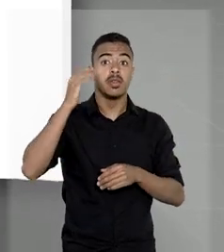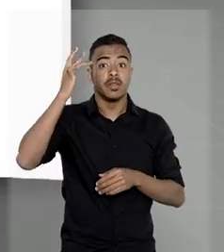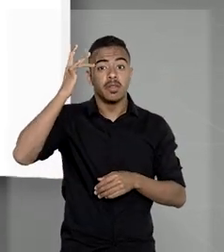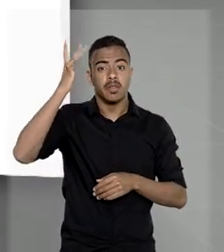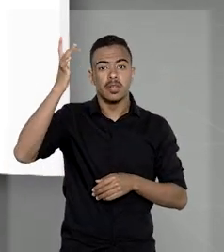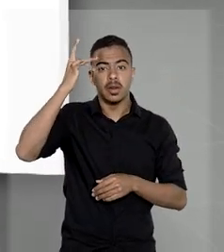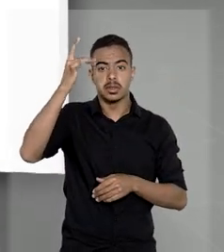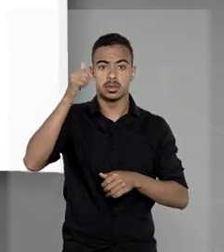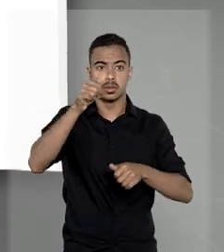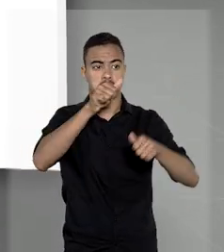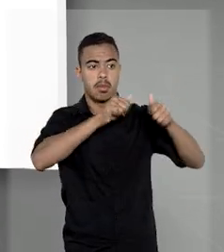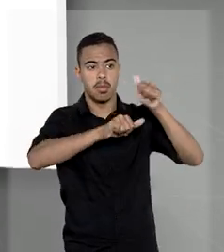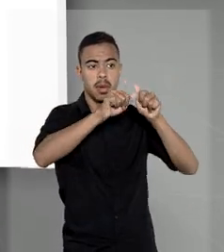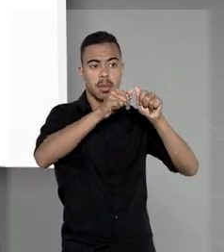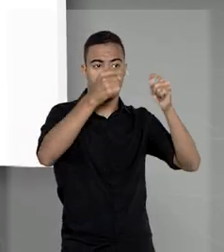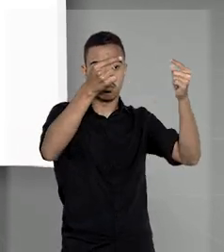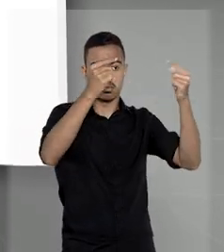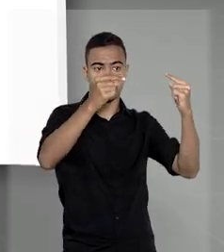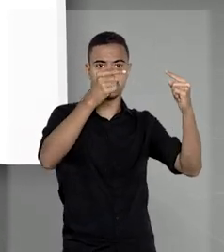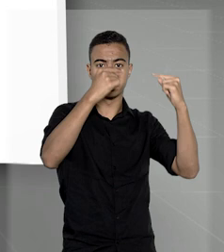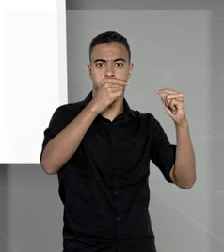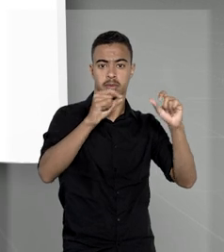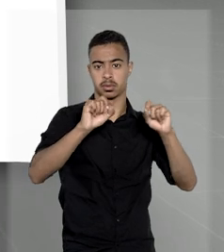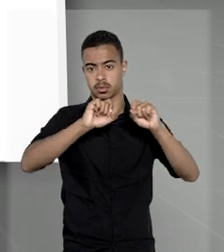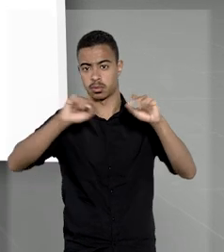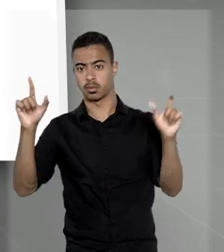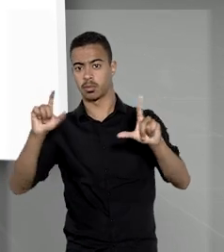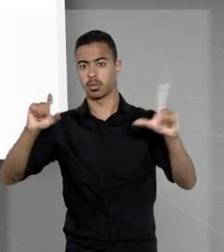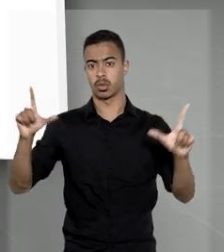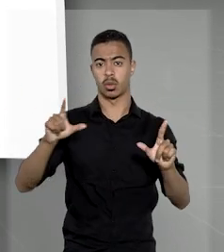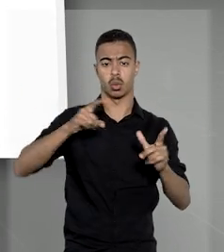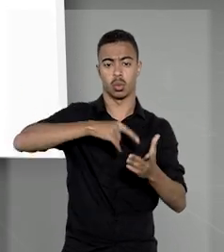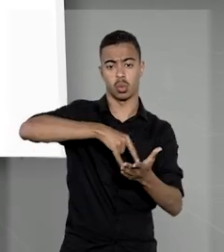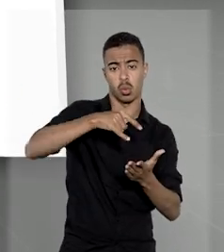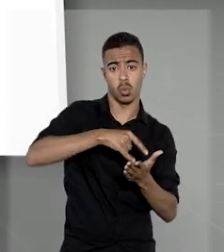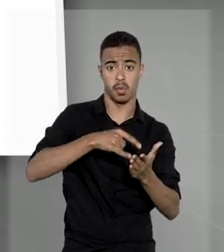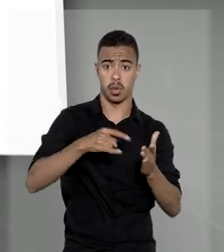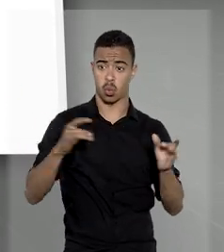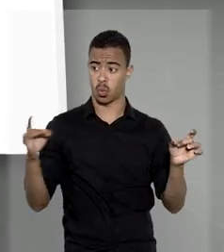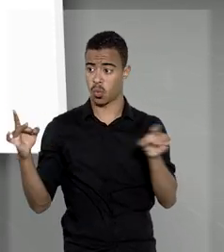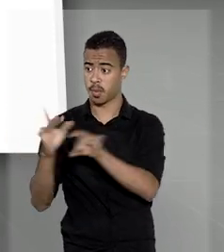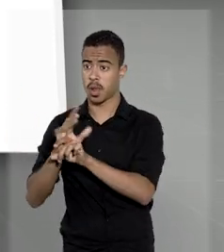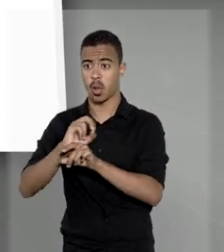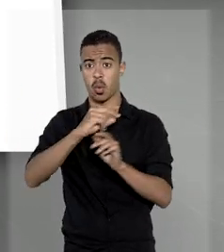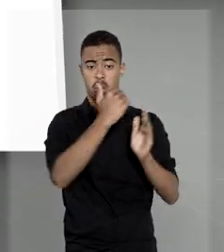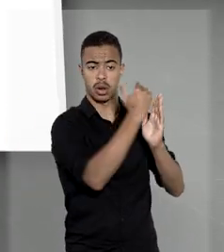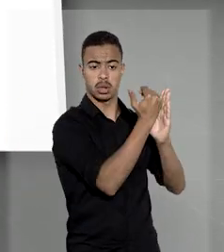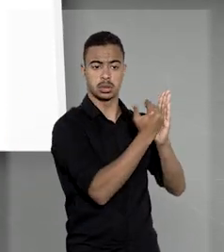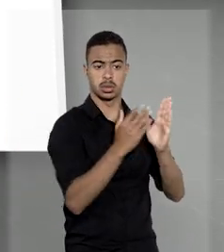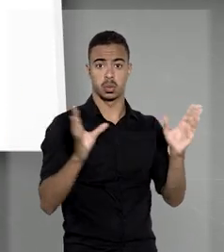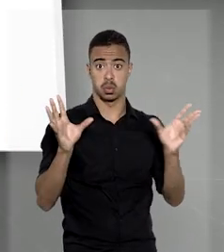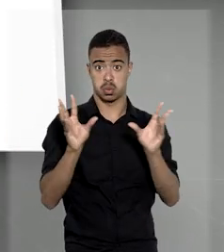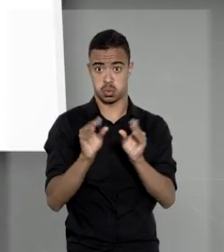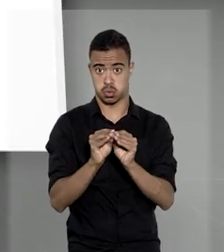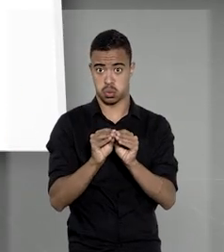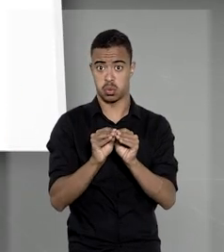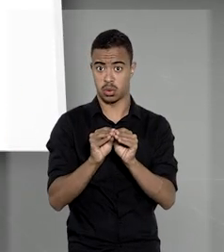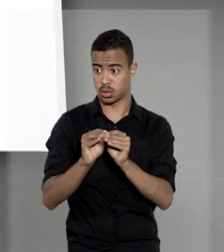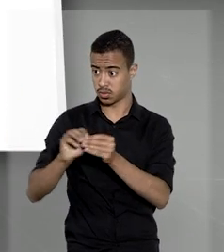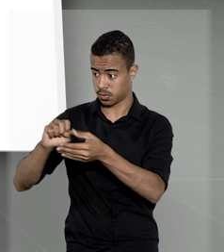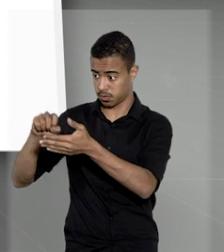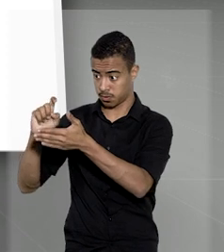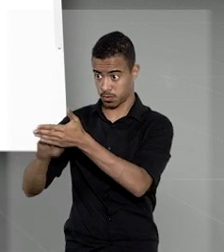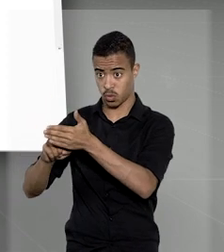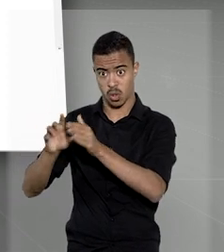destaque é a facilidade de alternância dos modos de exibição, documento completo ou lista resumida. Optando pelo